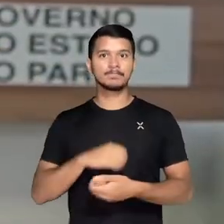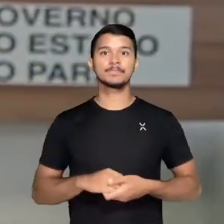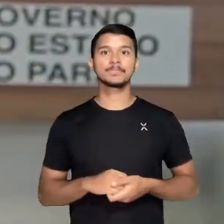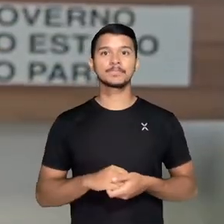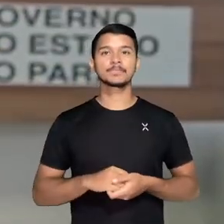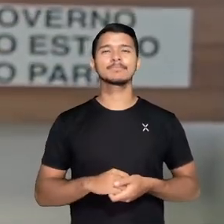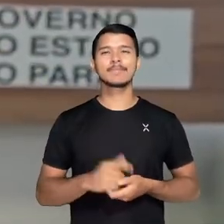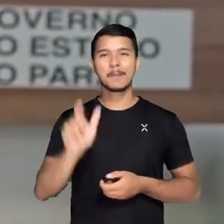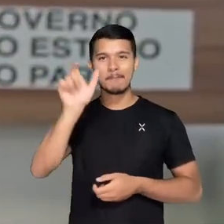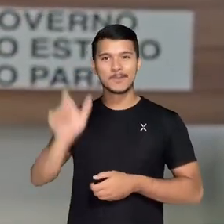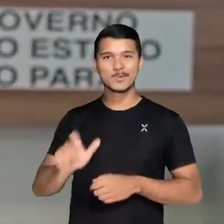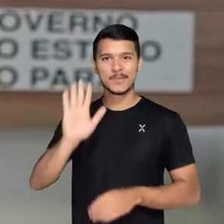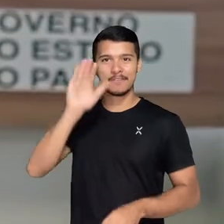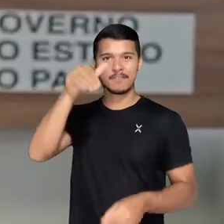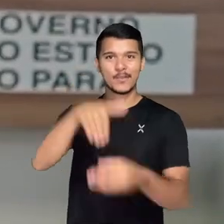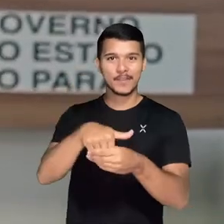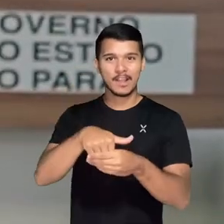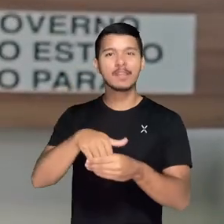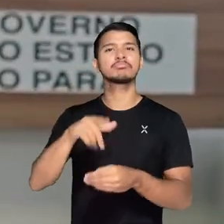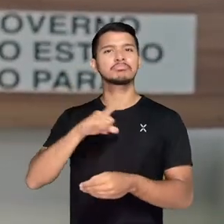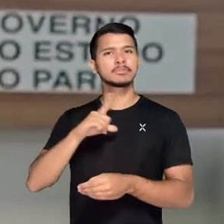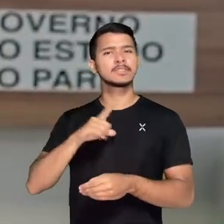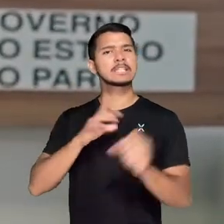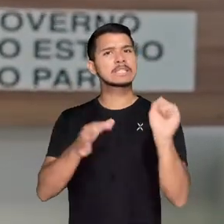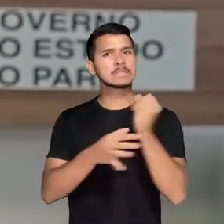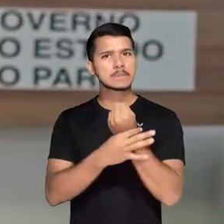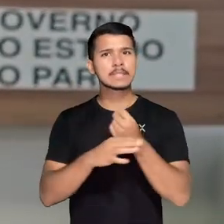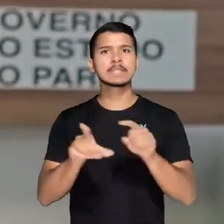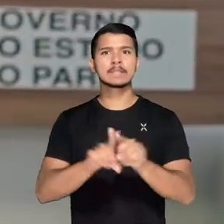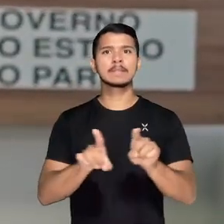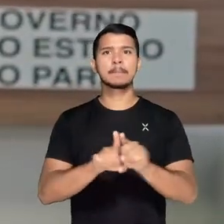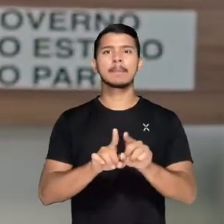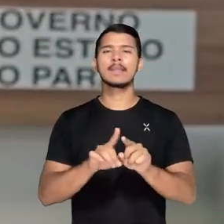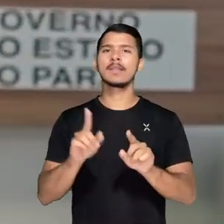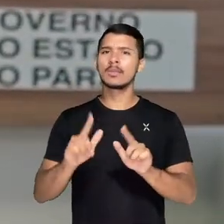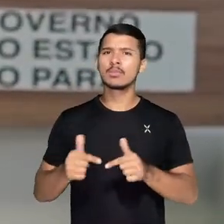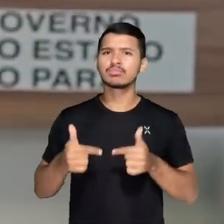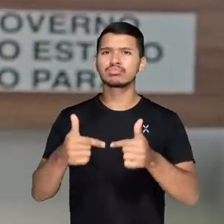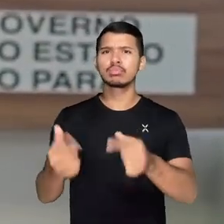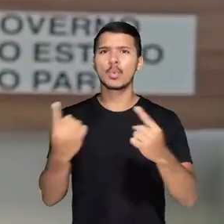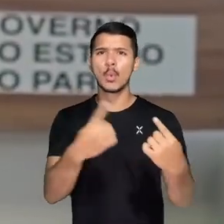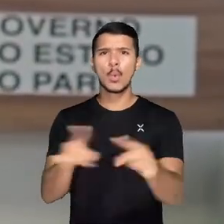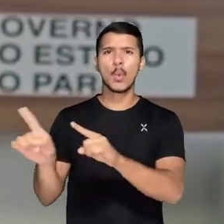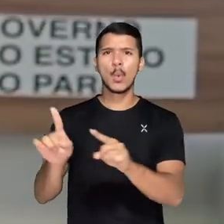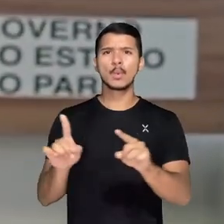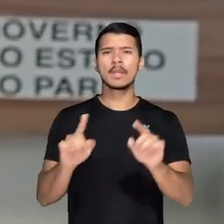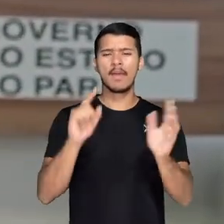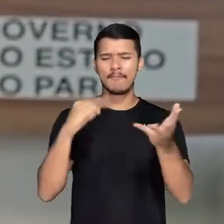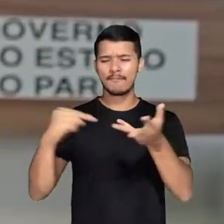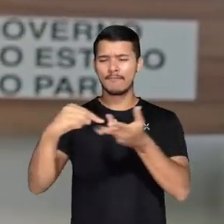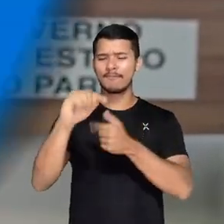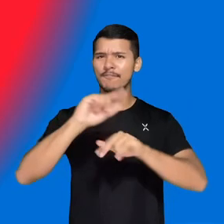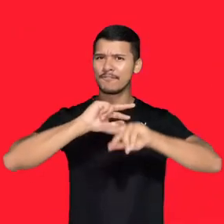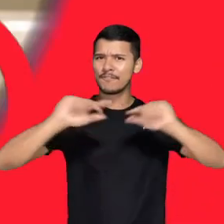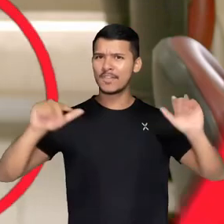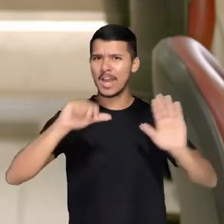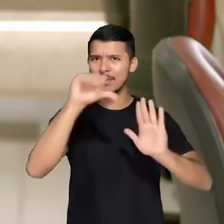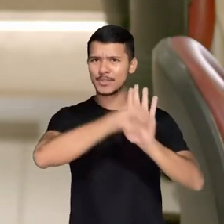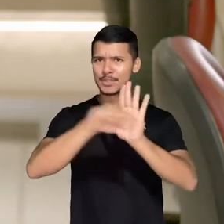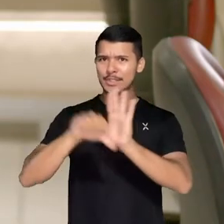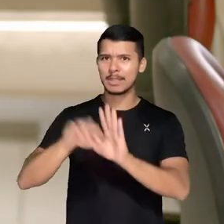voto e com fiscalização efetiva pelas forças de segurança, combatendo a compra de voto, o transporte irregular de eleitor, a boca diurna.